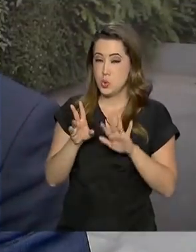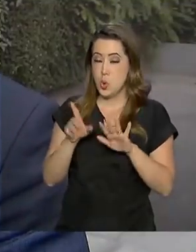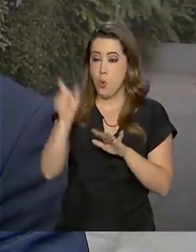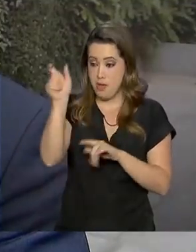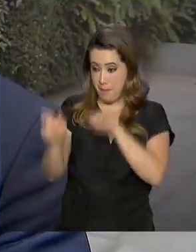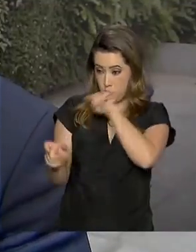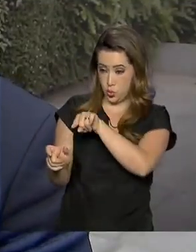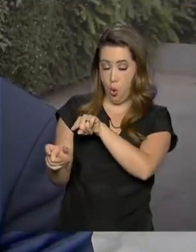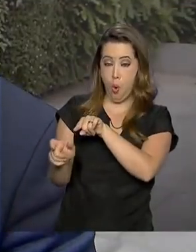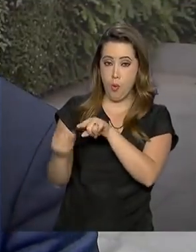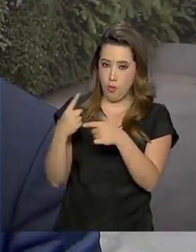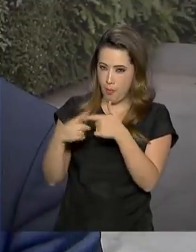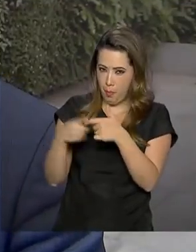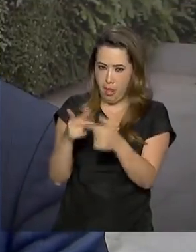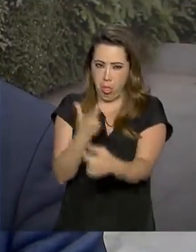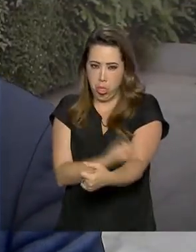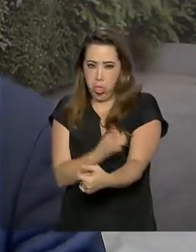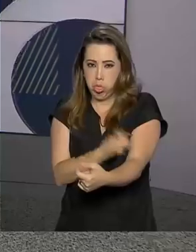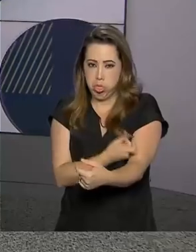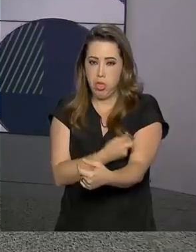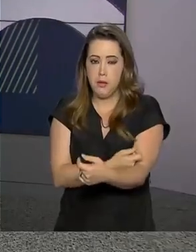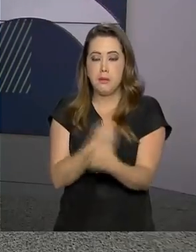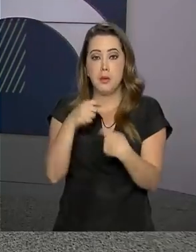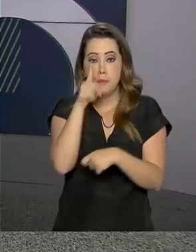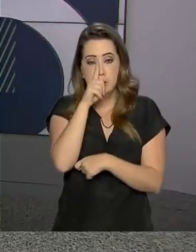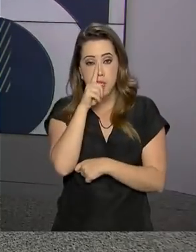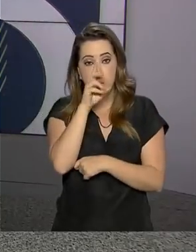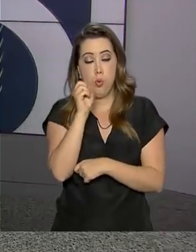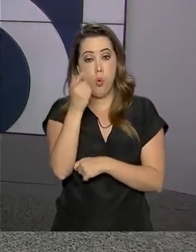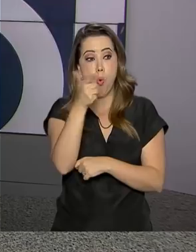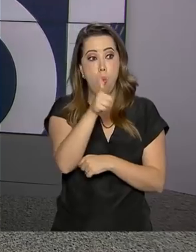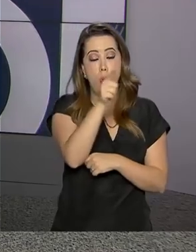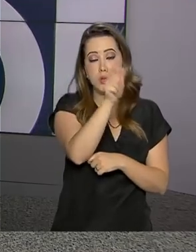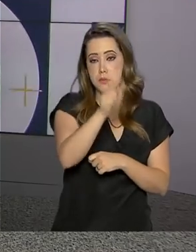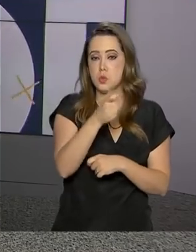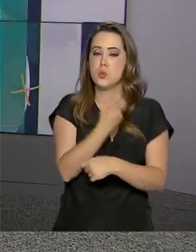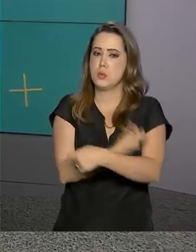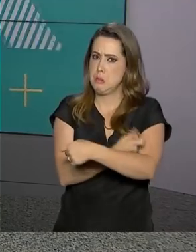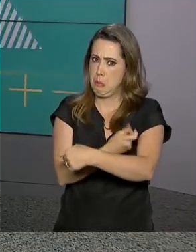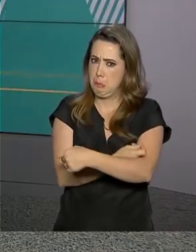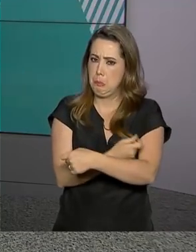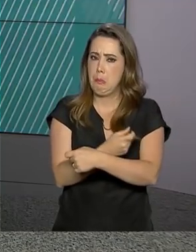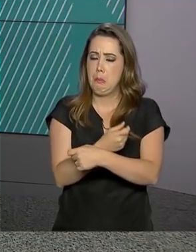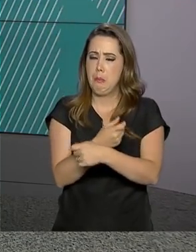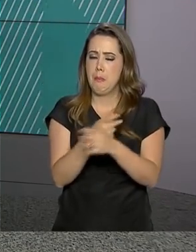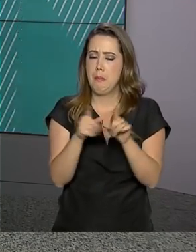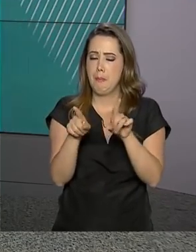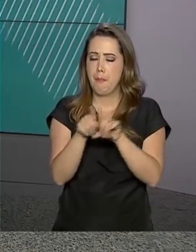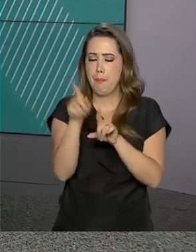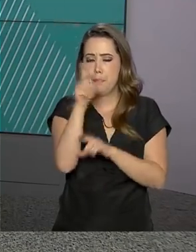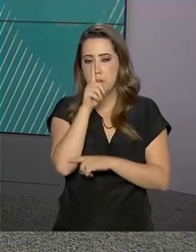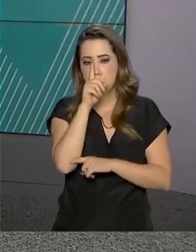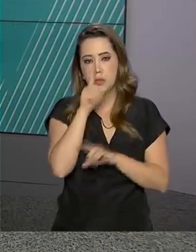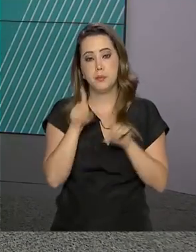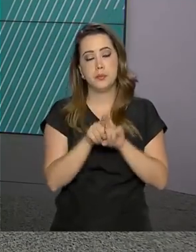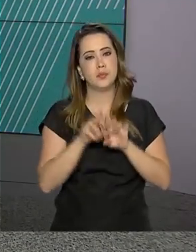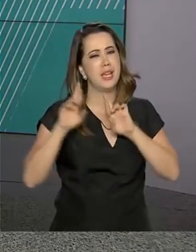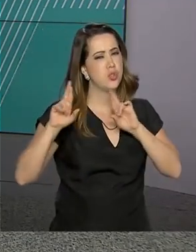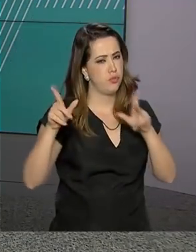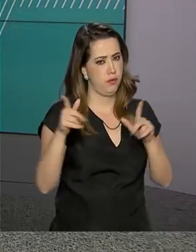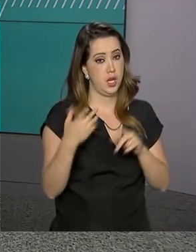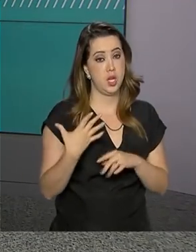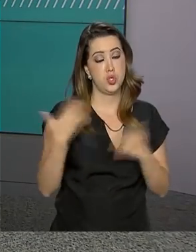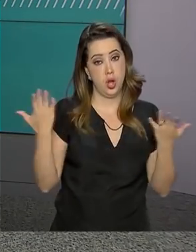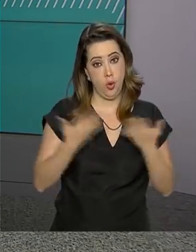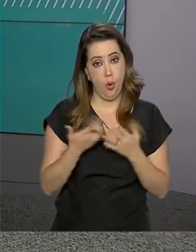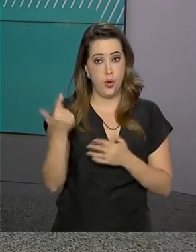ou colocando outras pessoas em risco. A internação involuntária, trazida pela nova lei, é diferente da internação